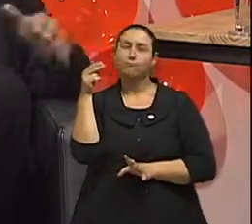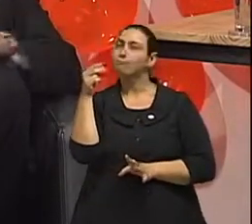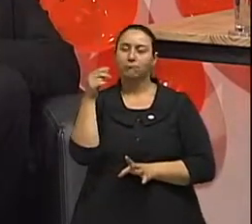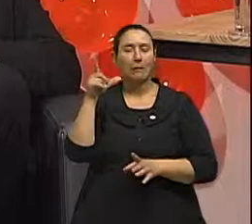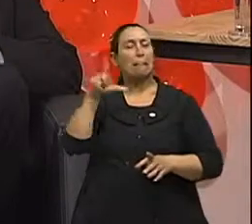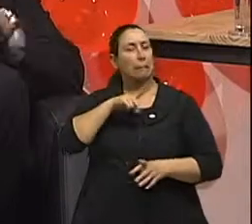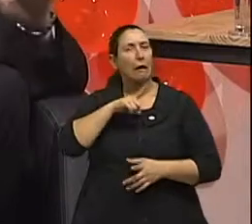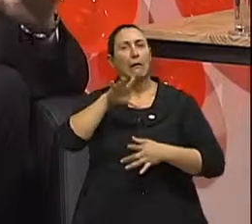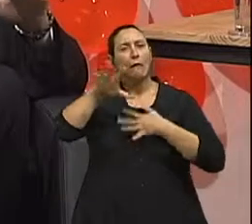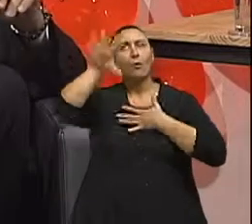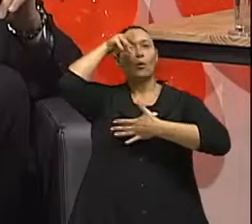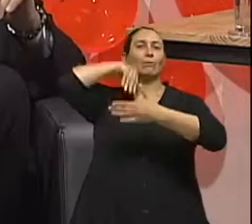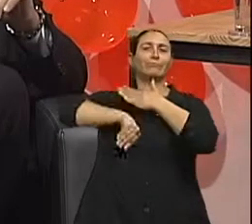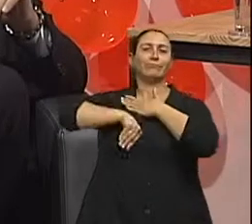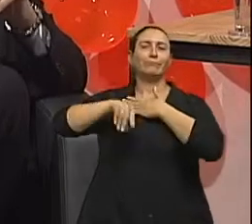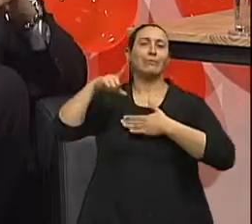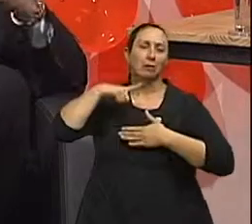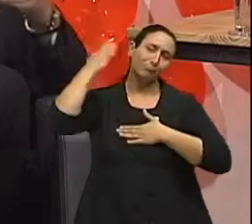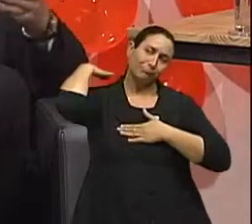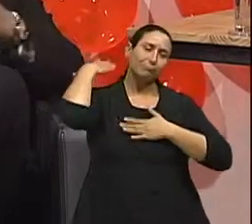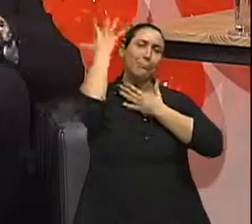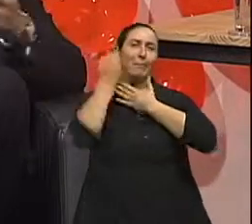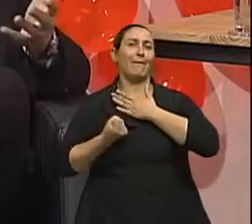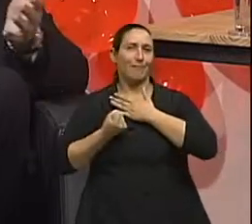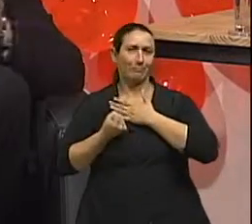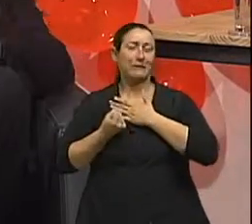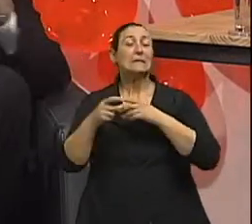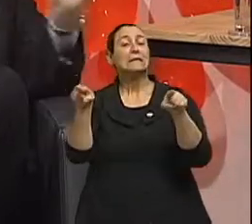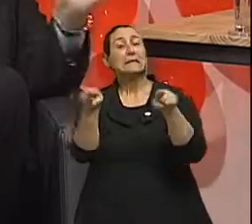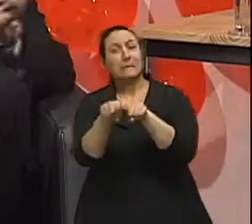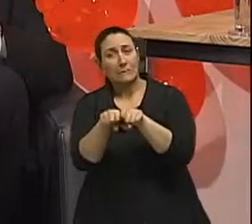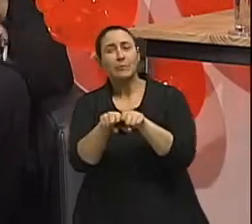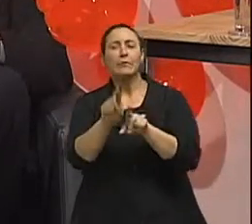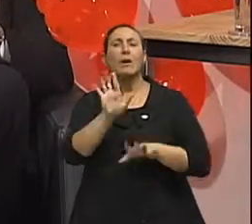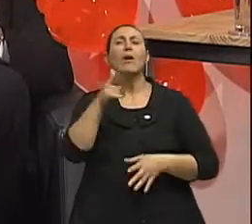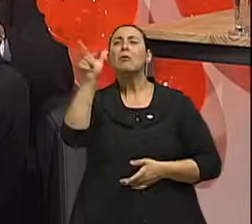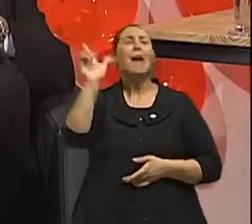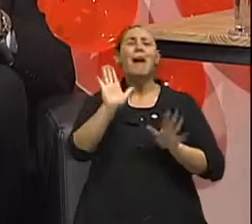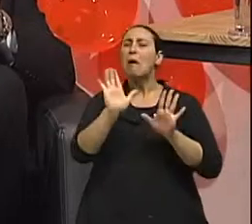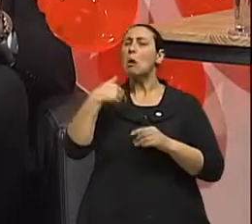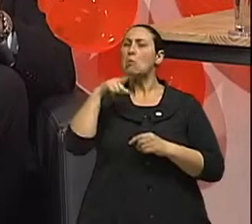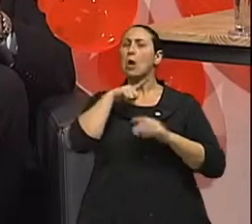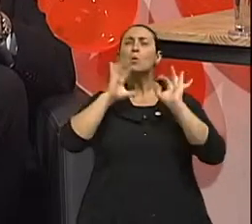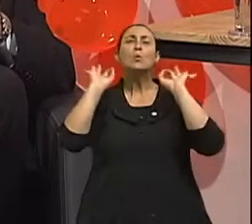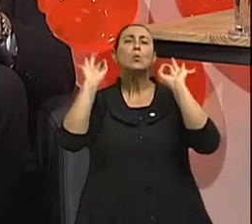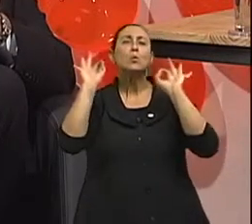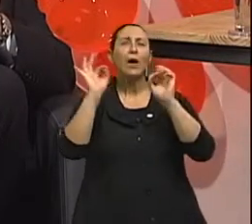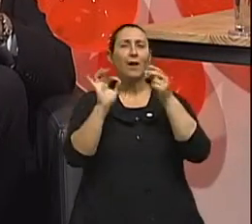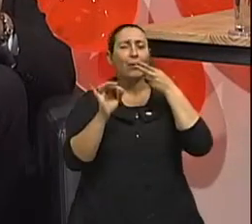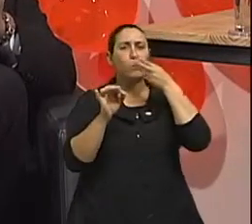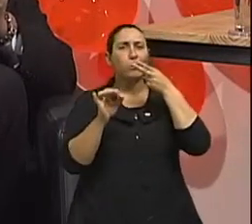filtro. É outra lenda que não protege ninguém. Na verdade, a diferença de ter o filtro ou não é um pouco